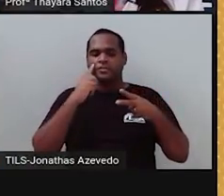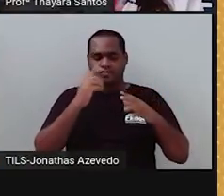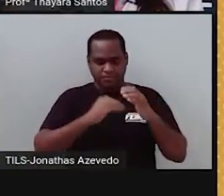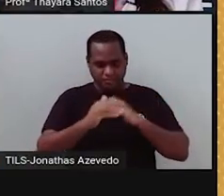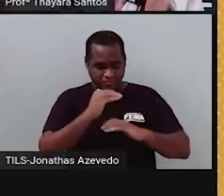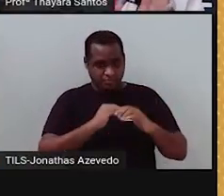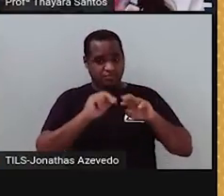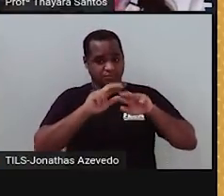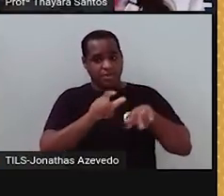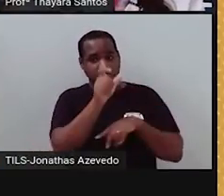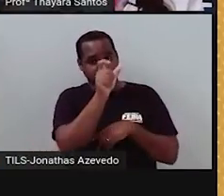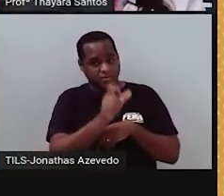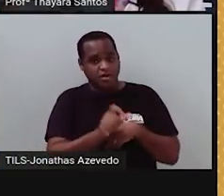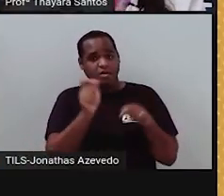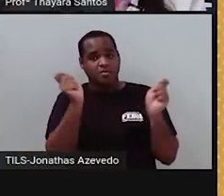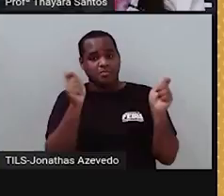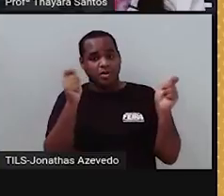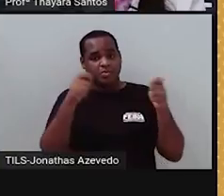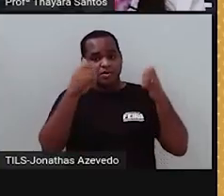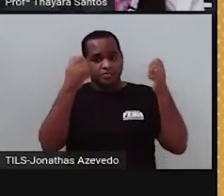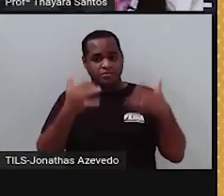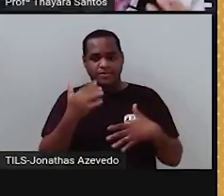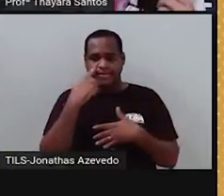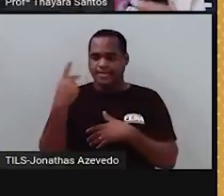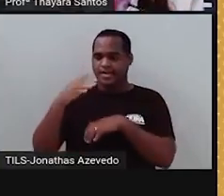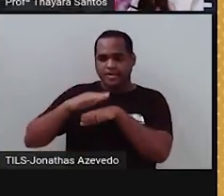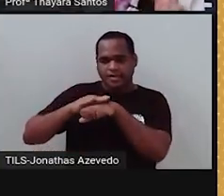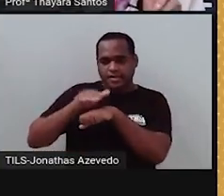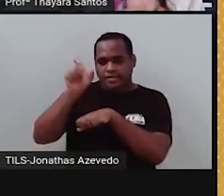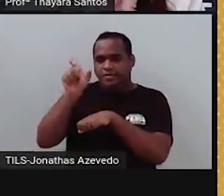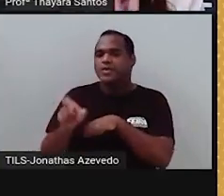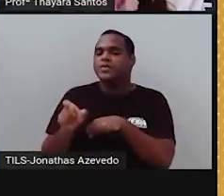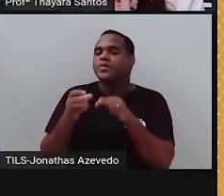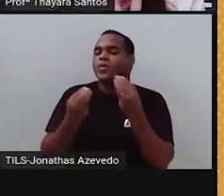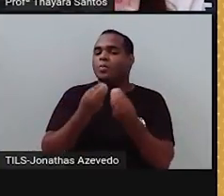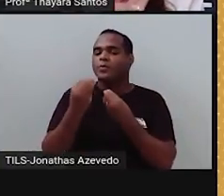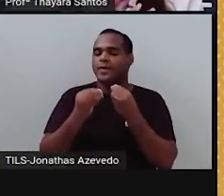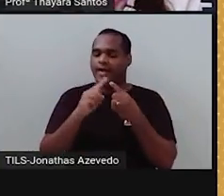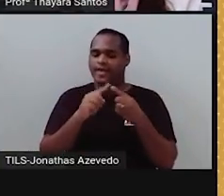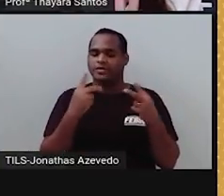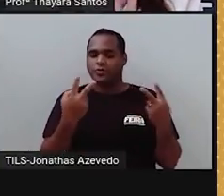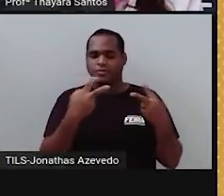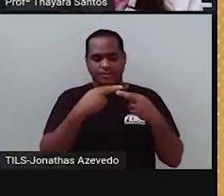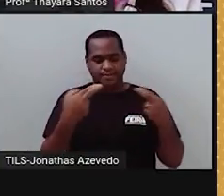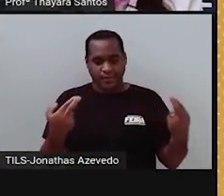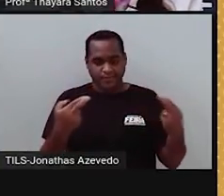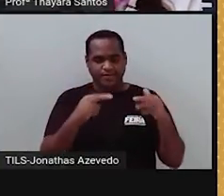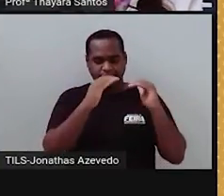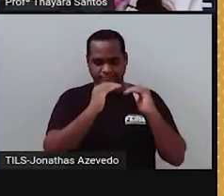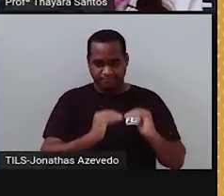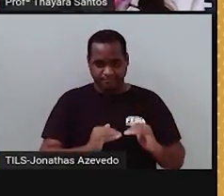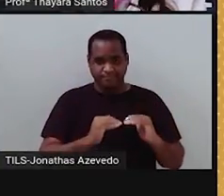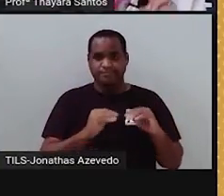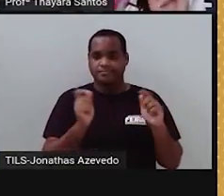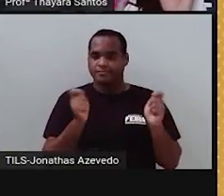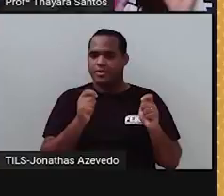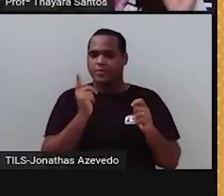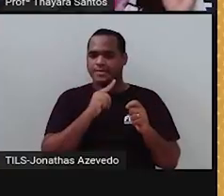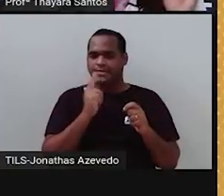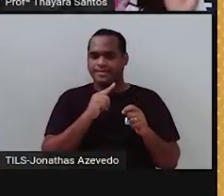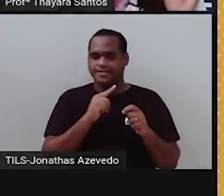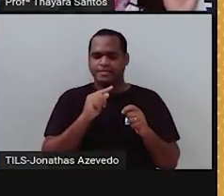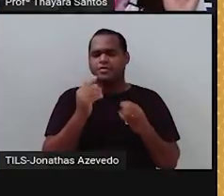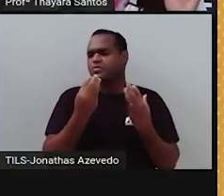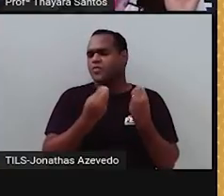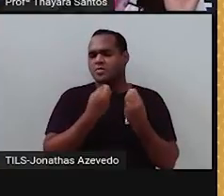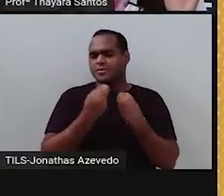recessivas só se manifestam no indivíduo se ele tiver os dois alelos recessivos para aquela característica. É como se aquela